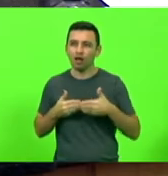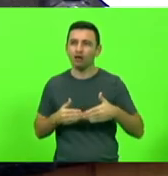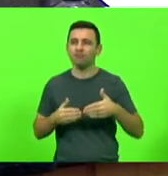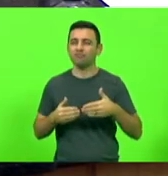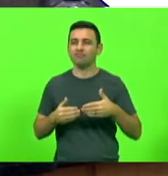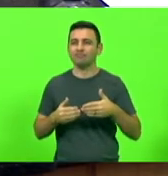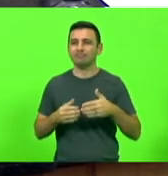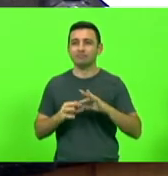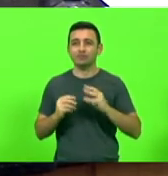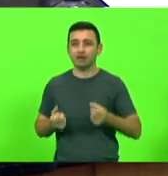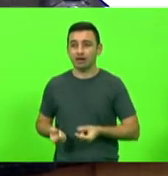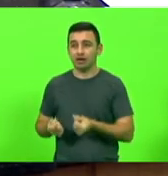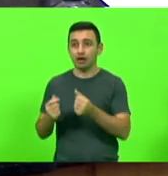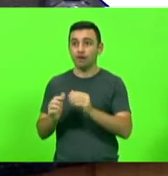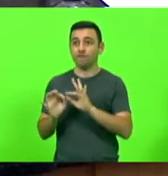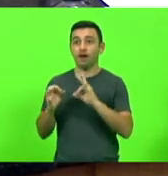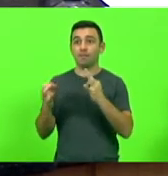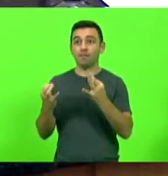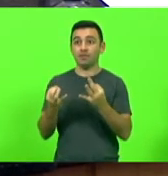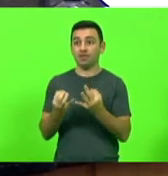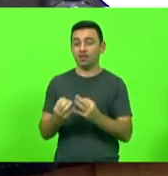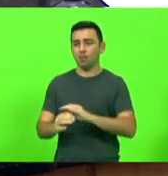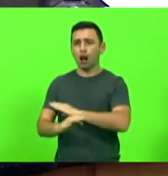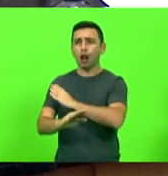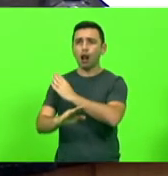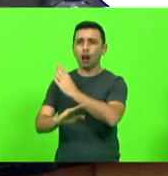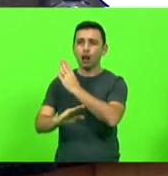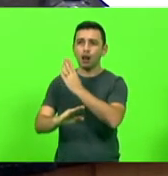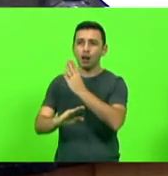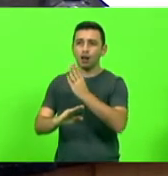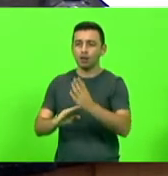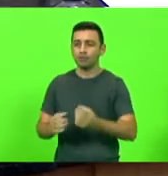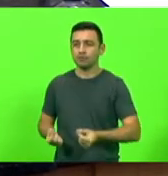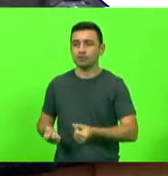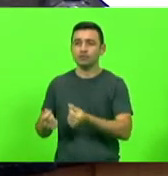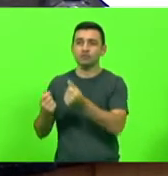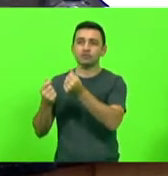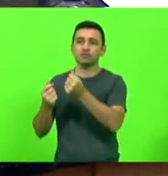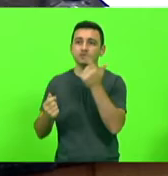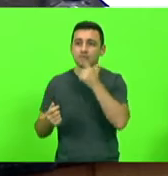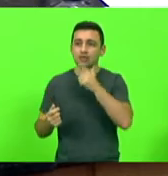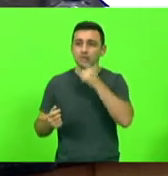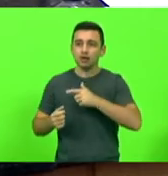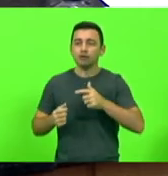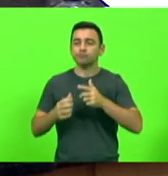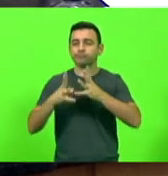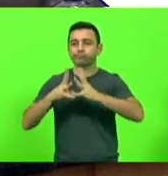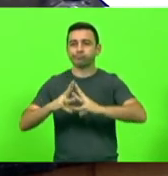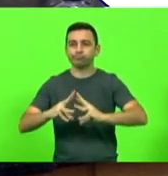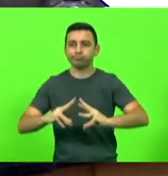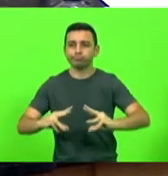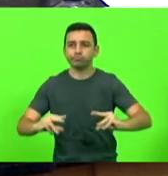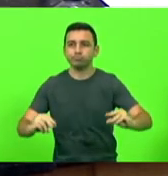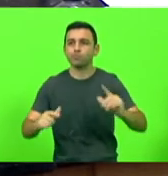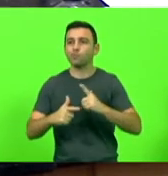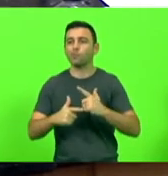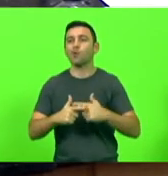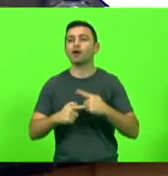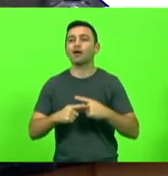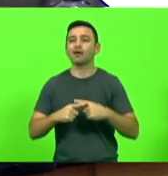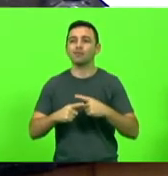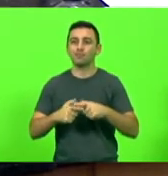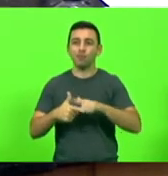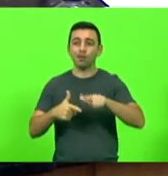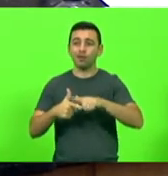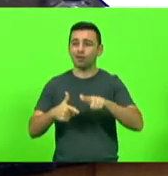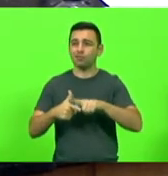acumulada de famílias por uma vida inteira foram simplesmente evaporadas por conta de uma crise. E,